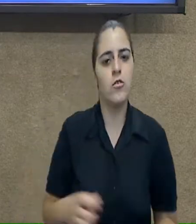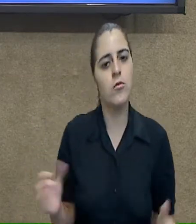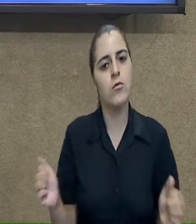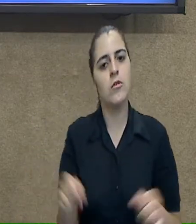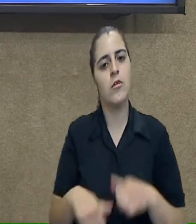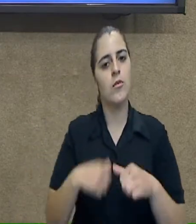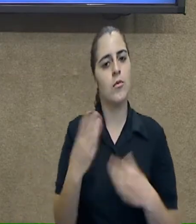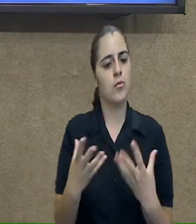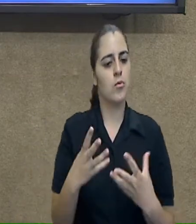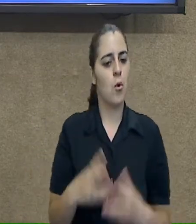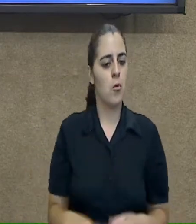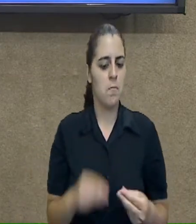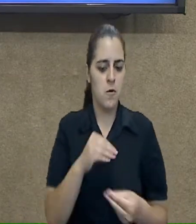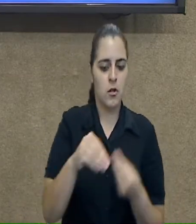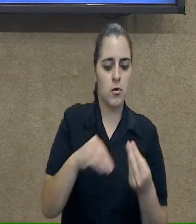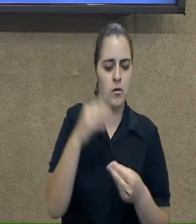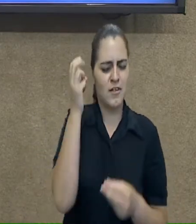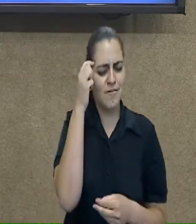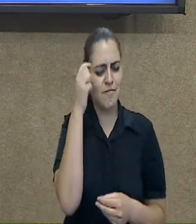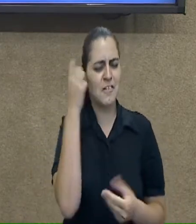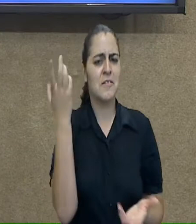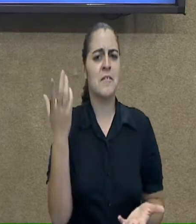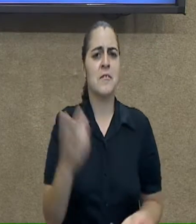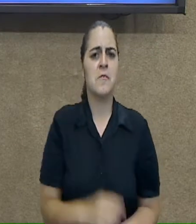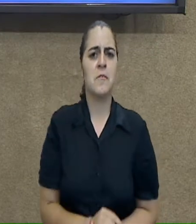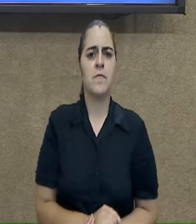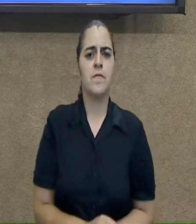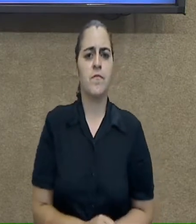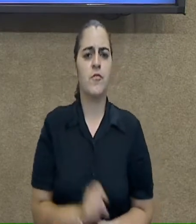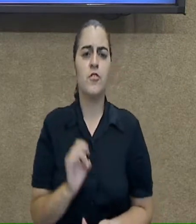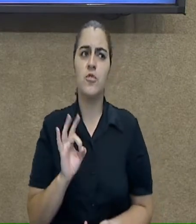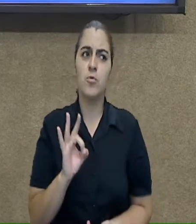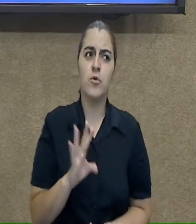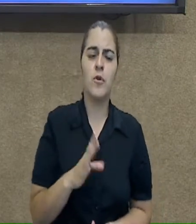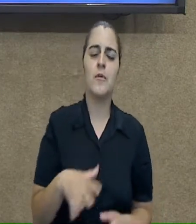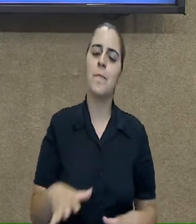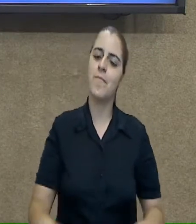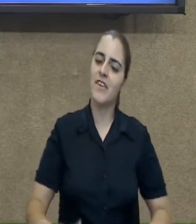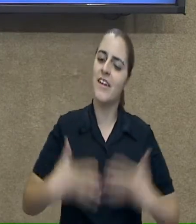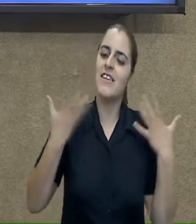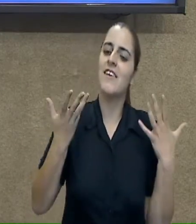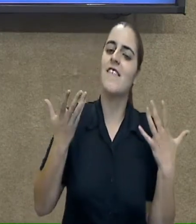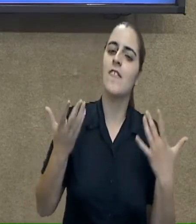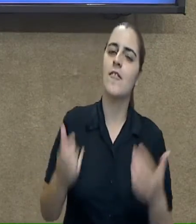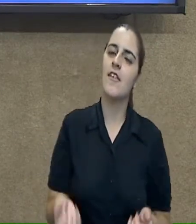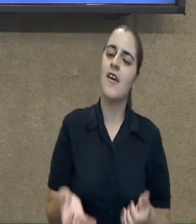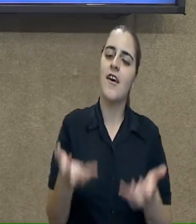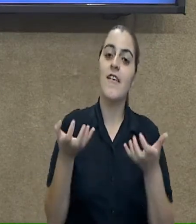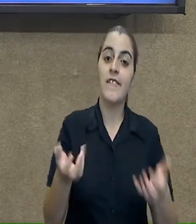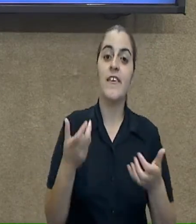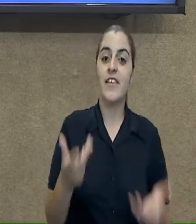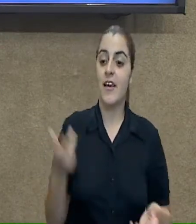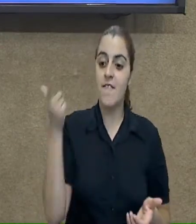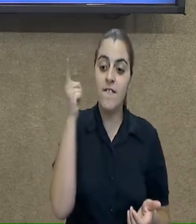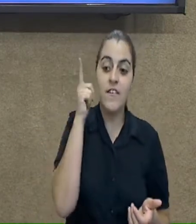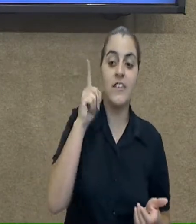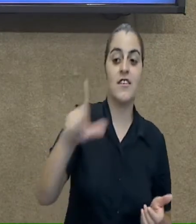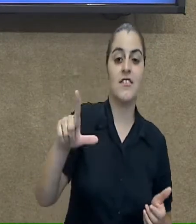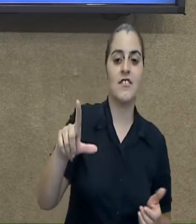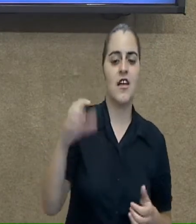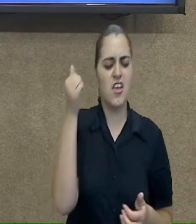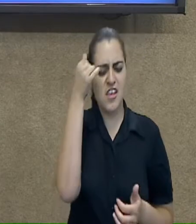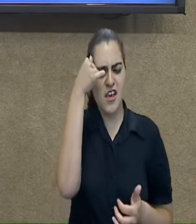Tudo sendo comandado pela cabeça dela. Só que a alegria, ela quer fazer o que? Ela quer